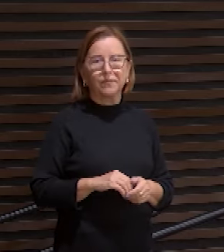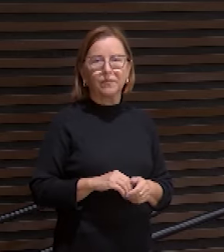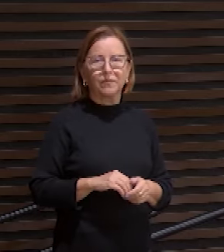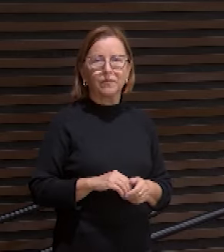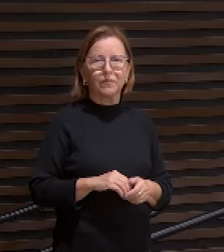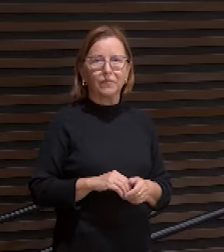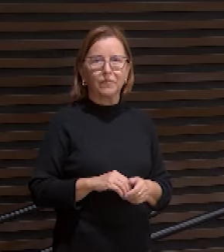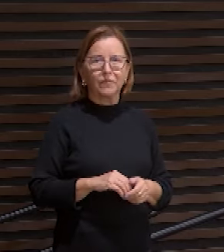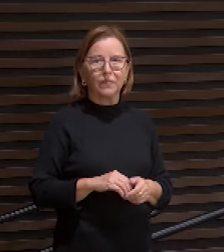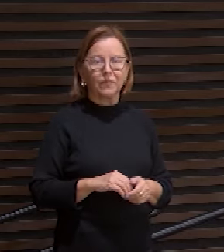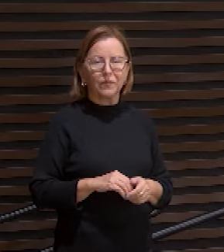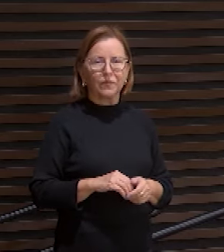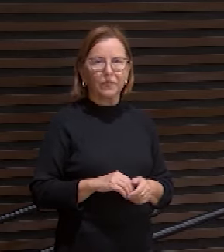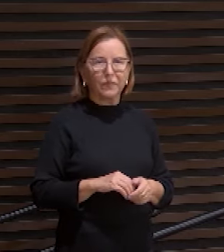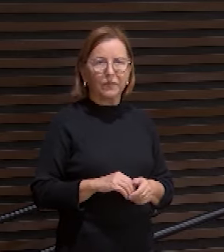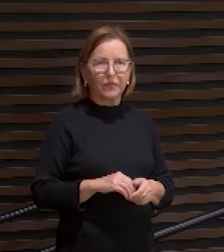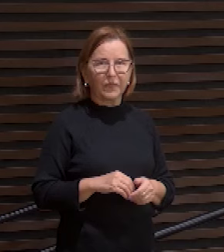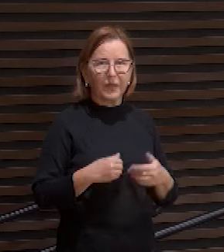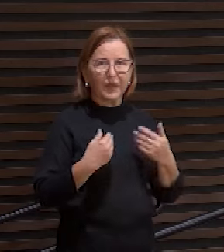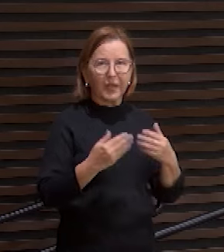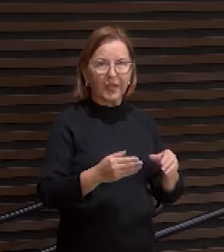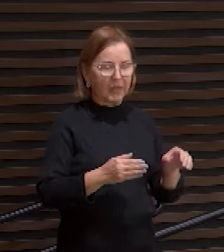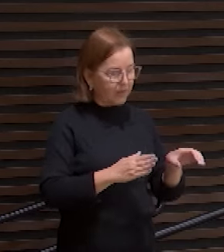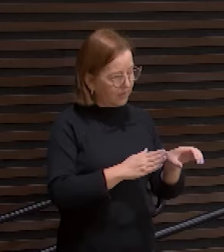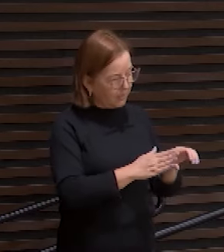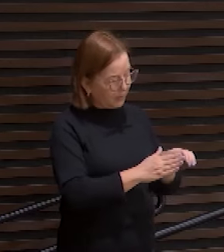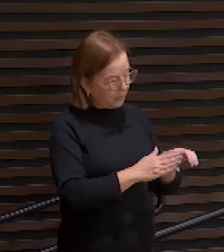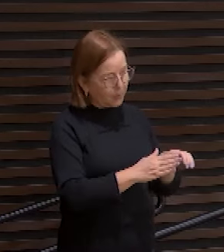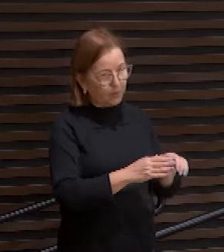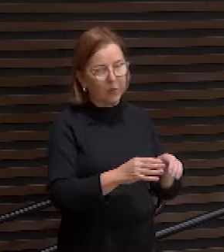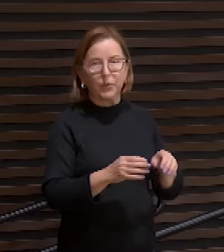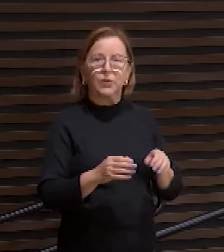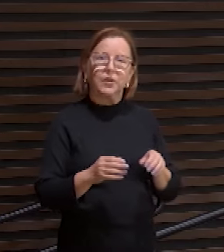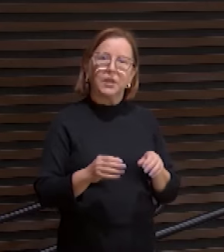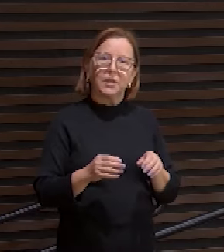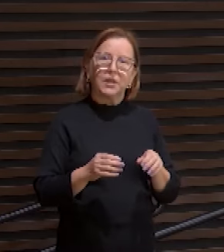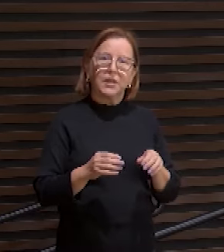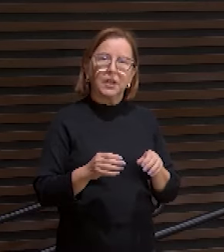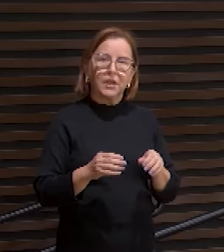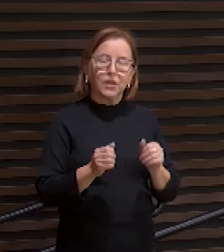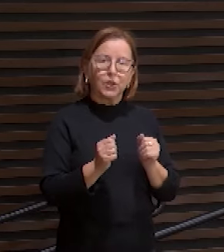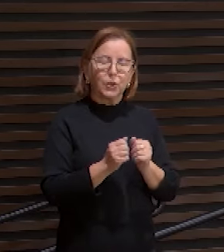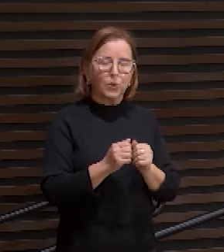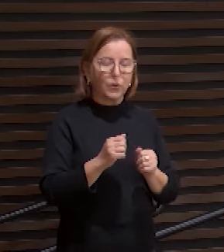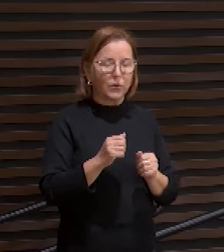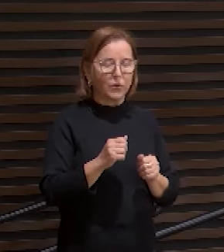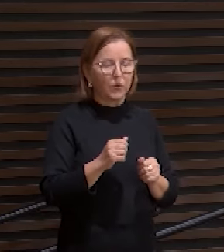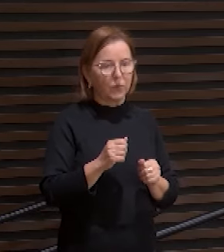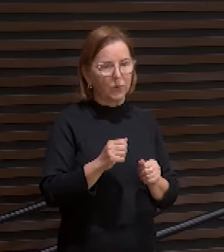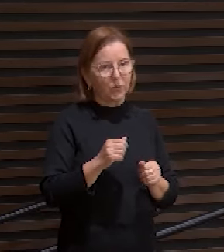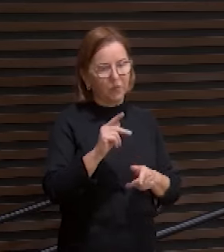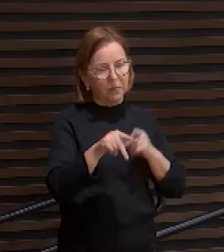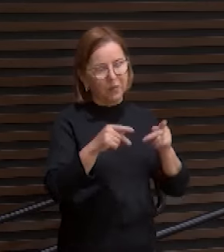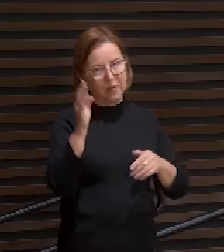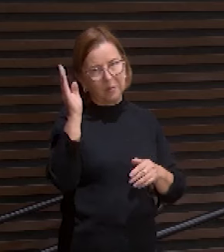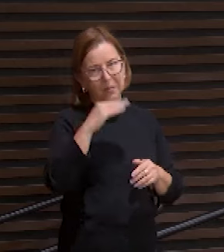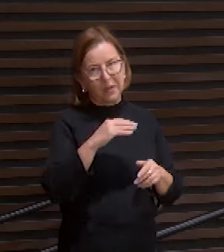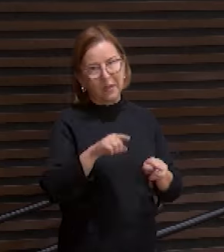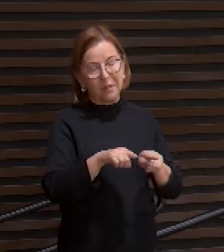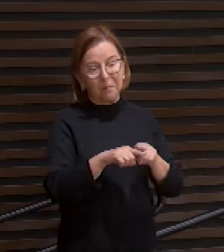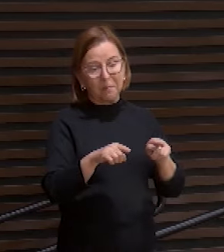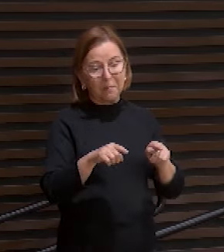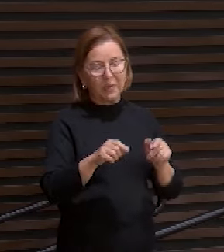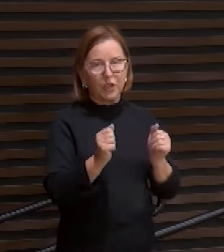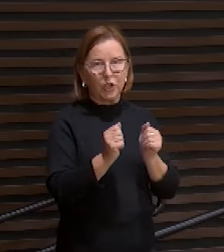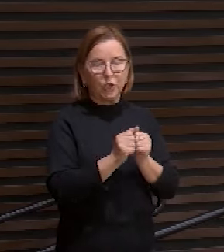designaram-lhe a sepultura com os perversos mas com o rico esteve na sua morte posto que nunca fez injustiça nem dólo algum